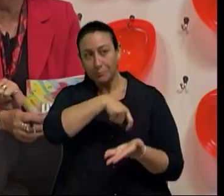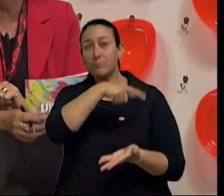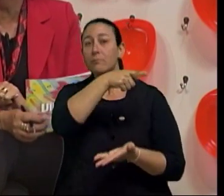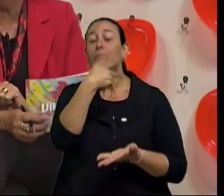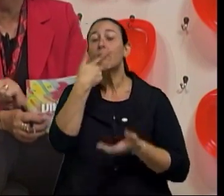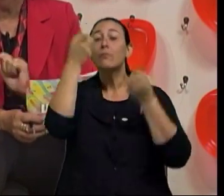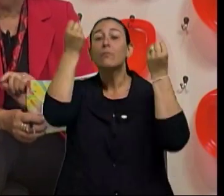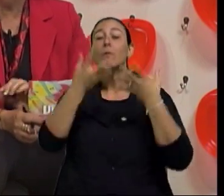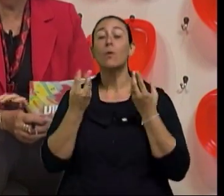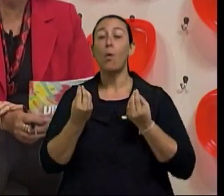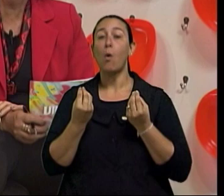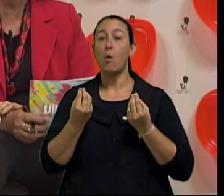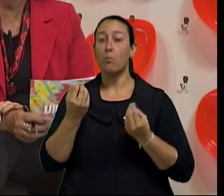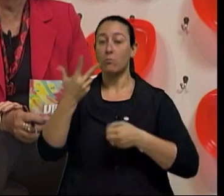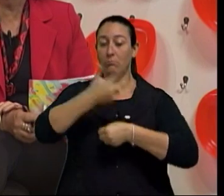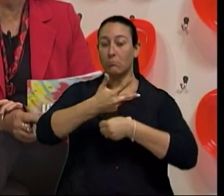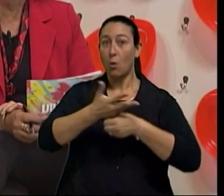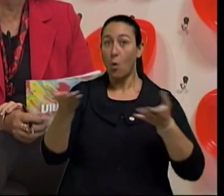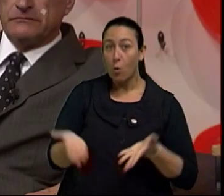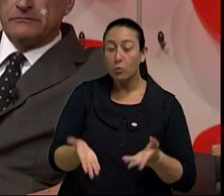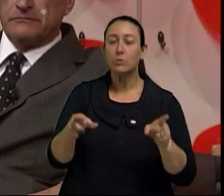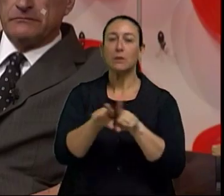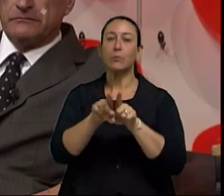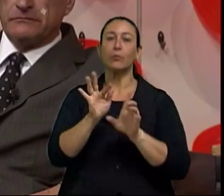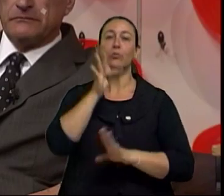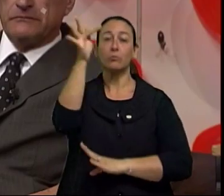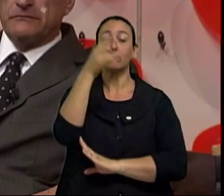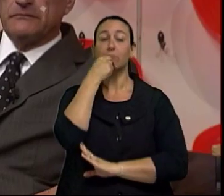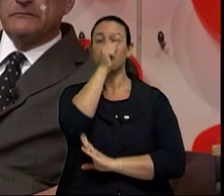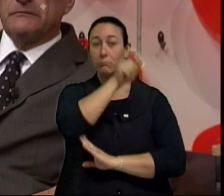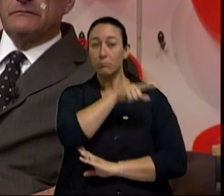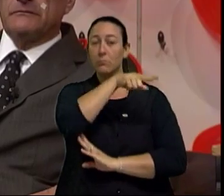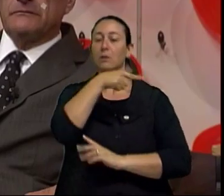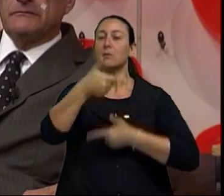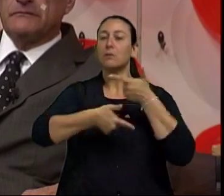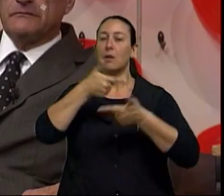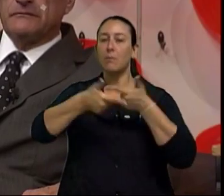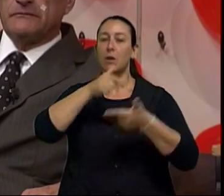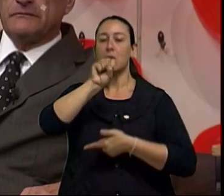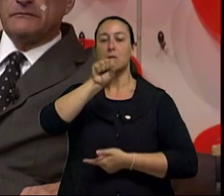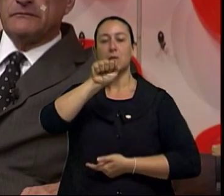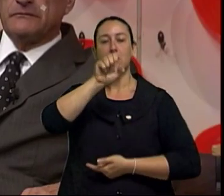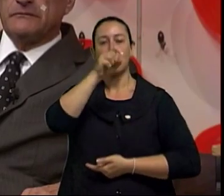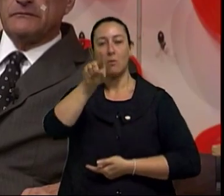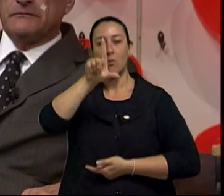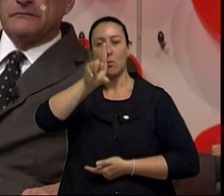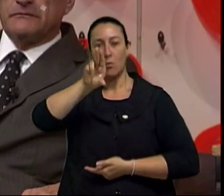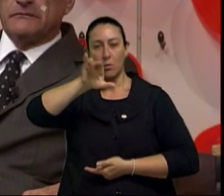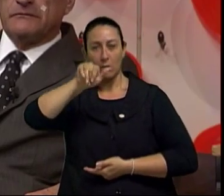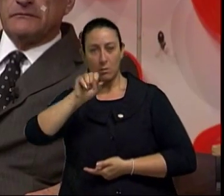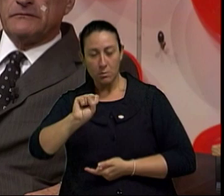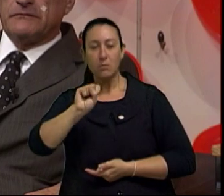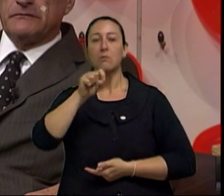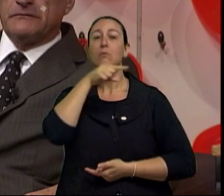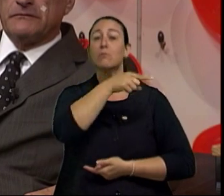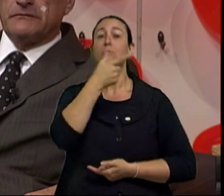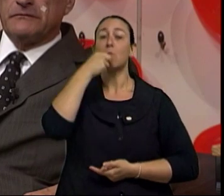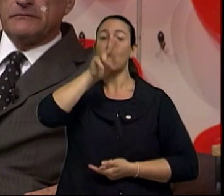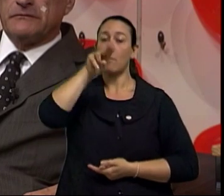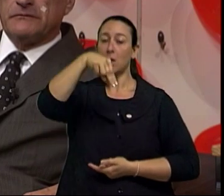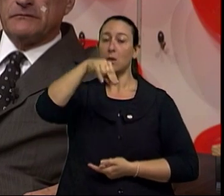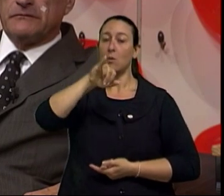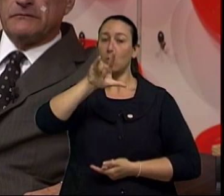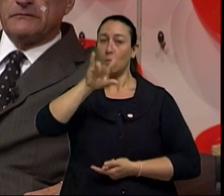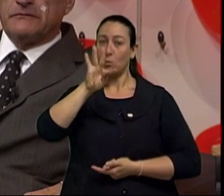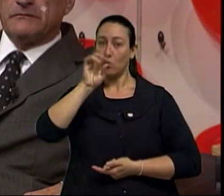e o idoso no futuro, o médico geriatra do Hospital São Lucas, Newton Terra e também diretor do Instituto de Geriatria